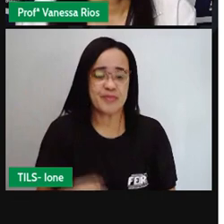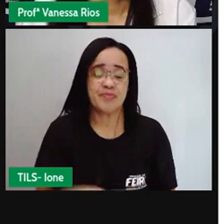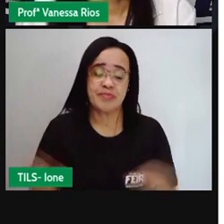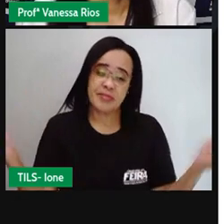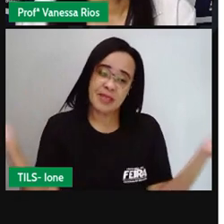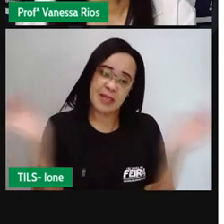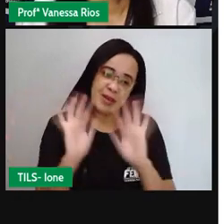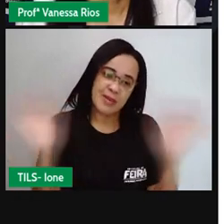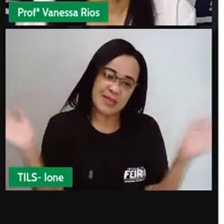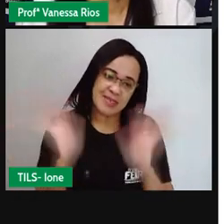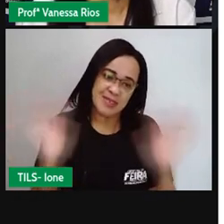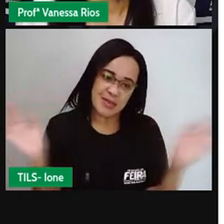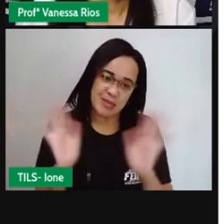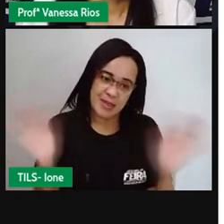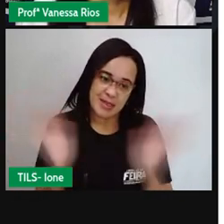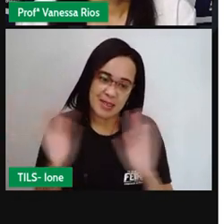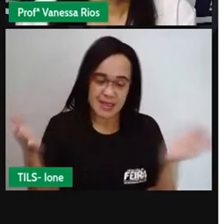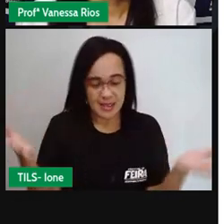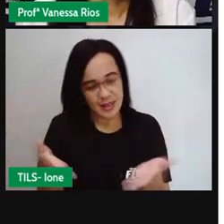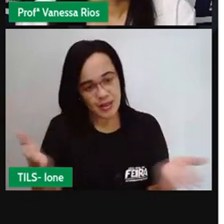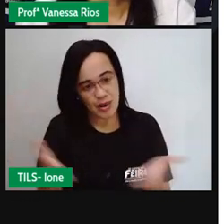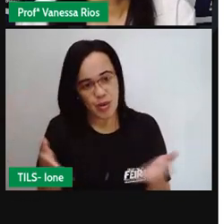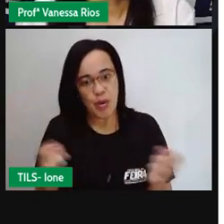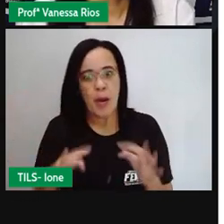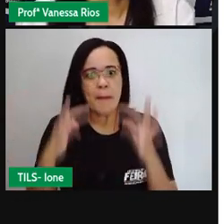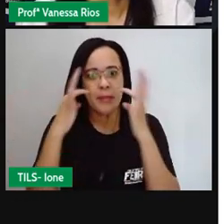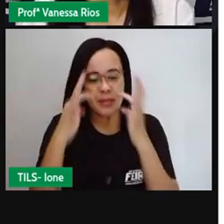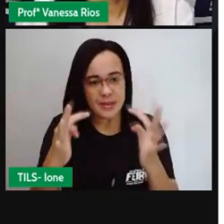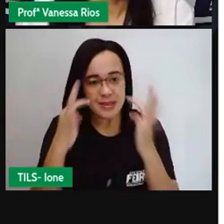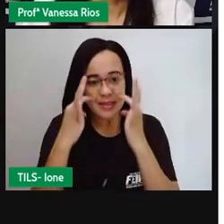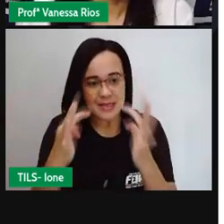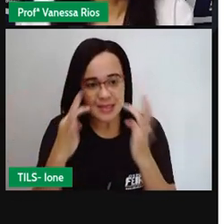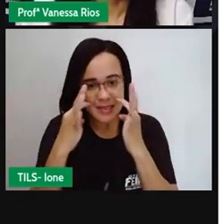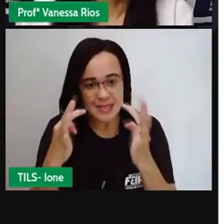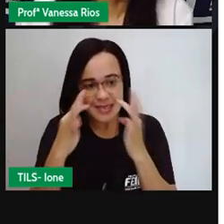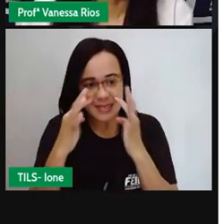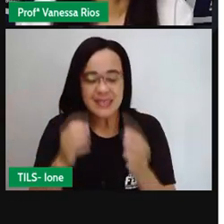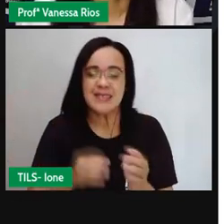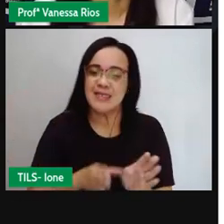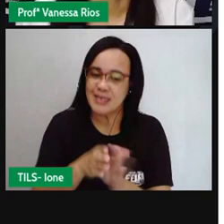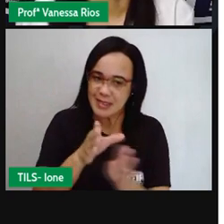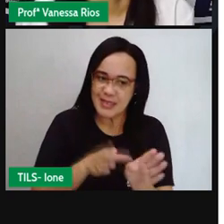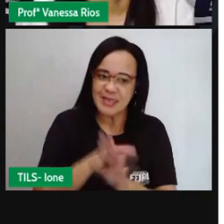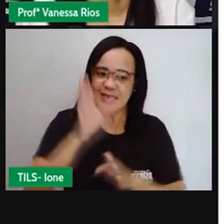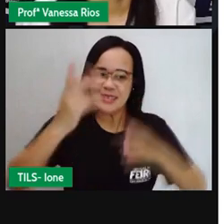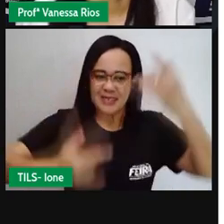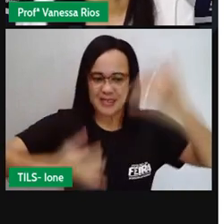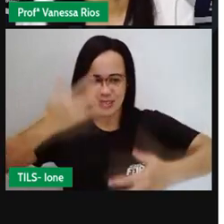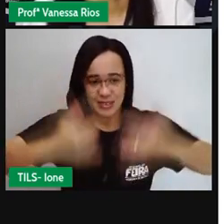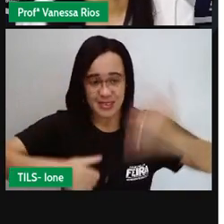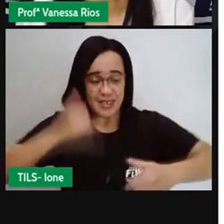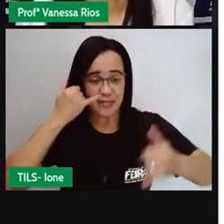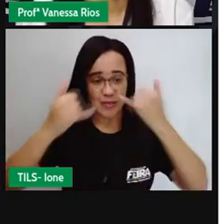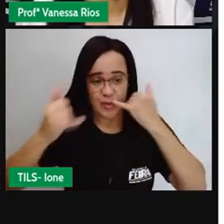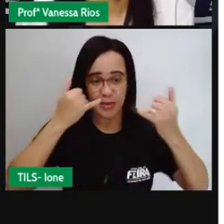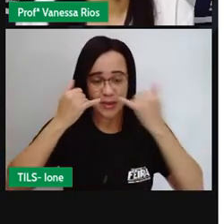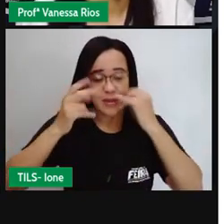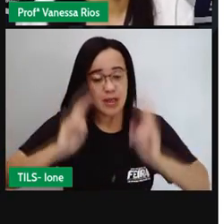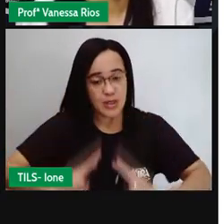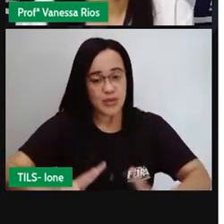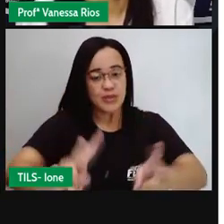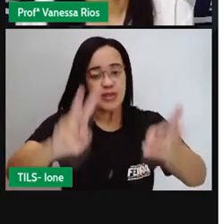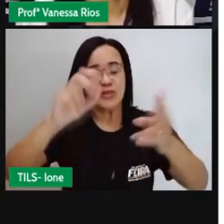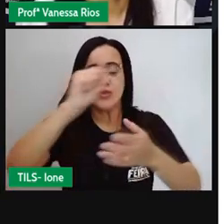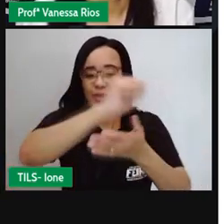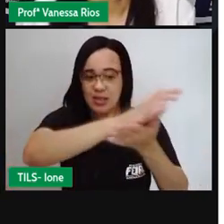e aí, ó, prestem bastante atenção nessas orientações para que você dê continuidade às atividades que a sua próxima